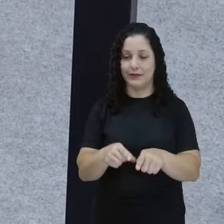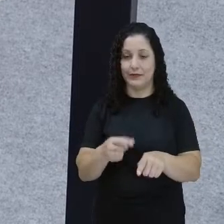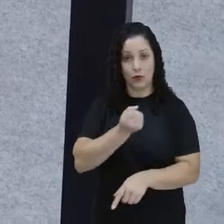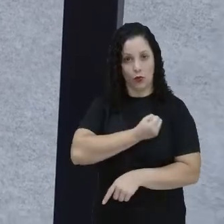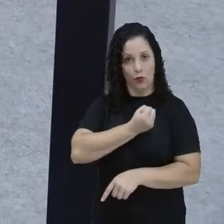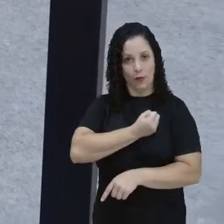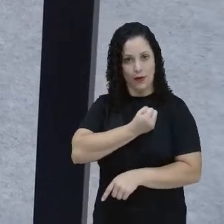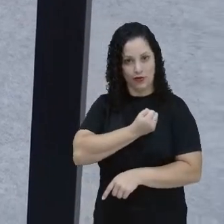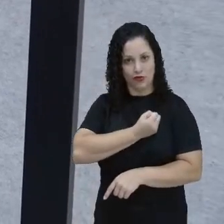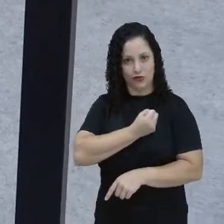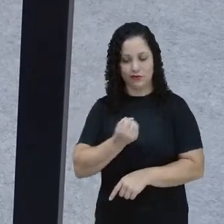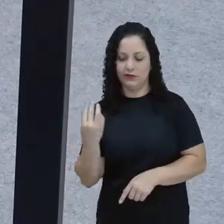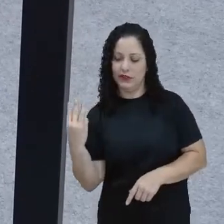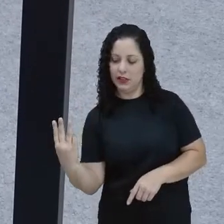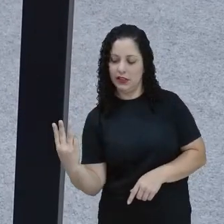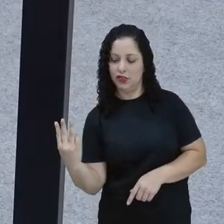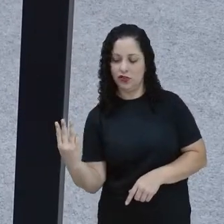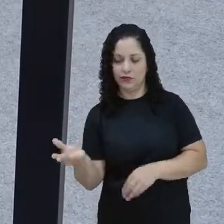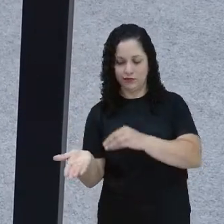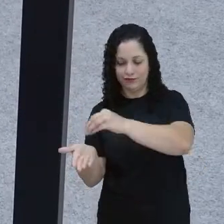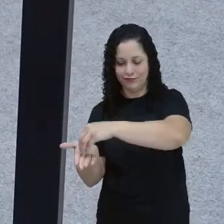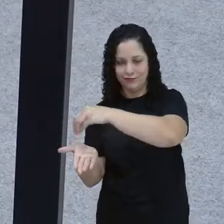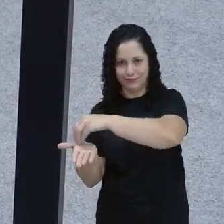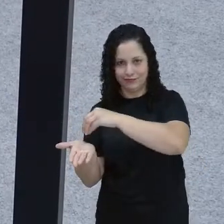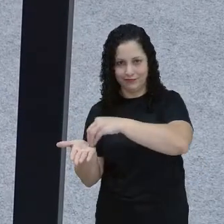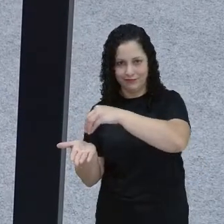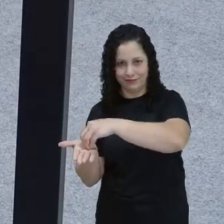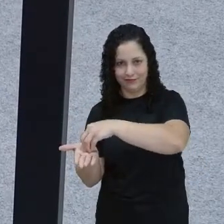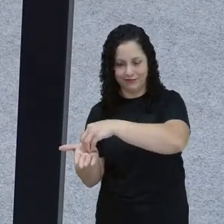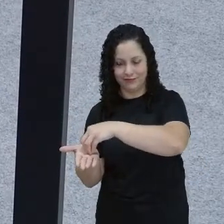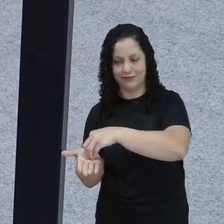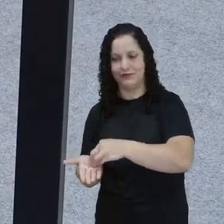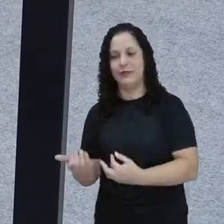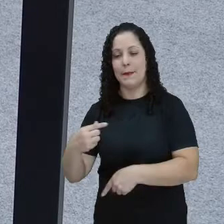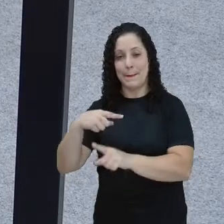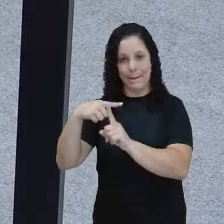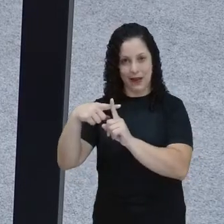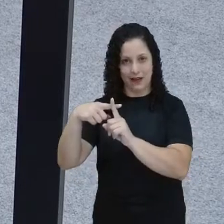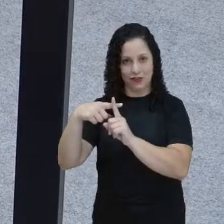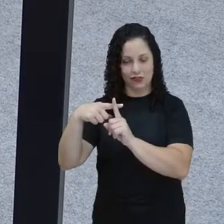Aqui eu tenho três bolinhas, mais o sinal, certo?